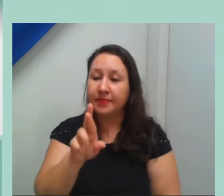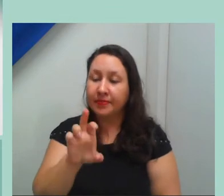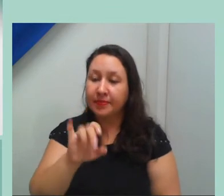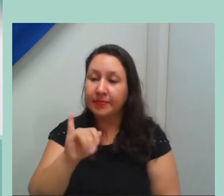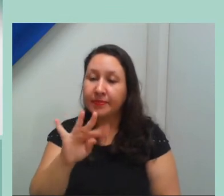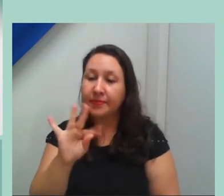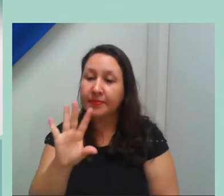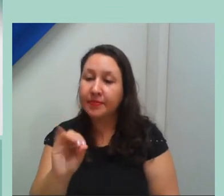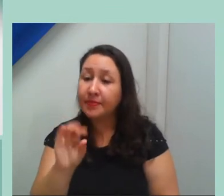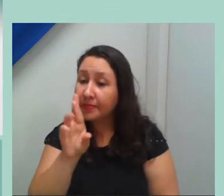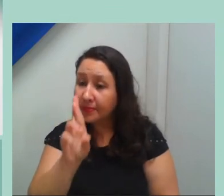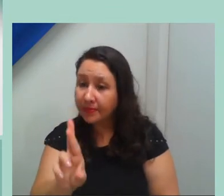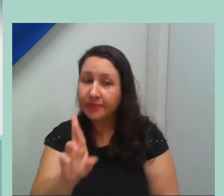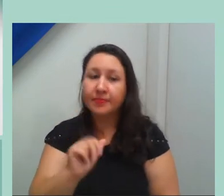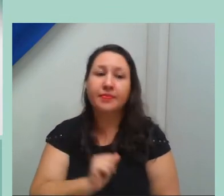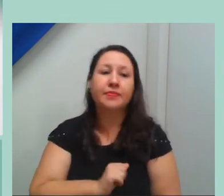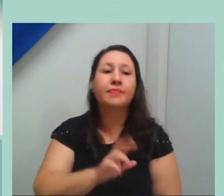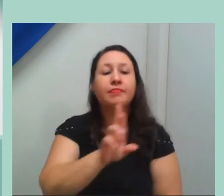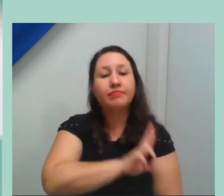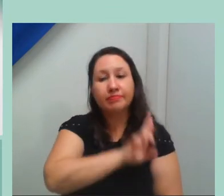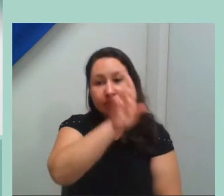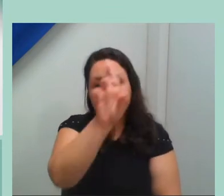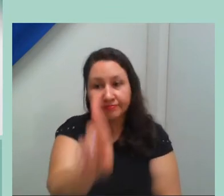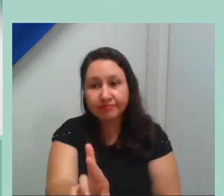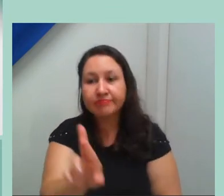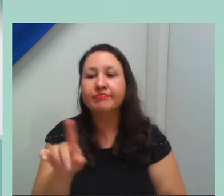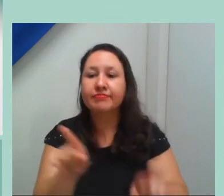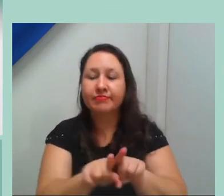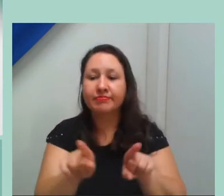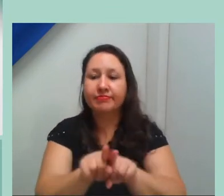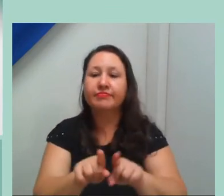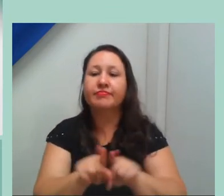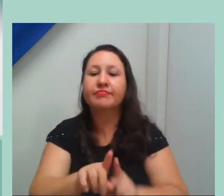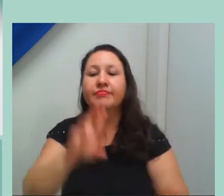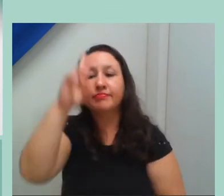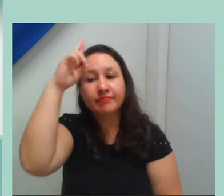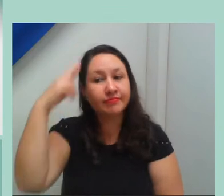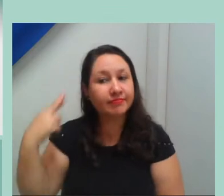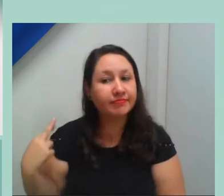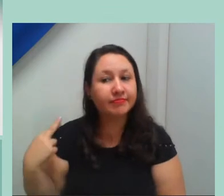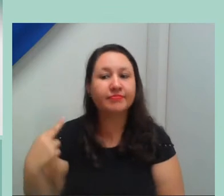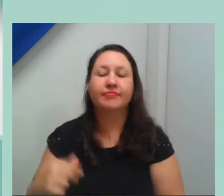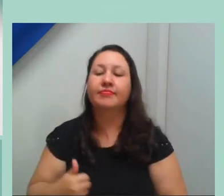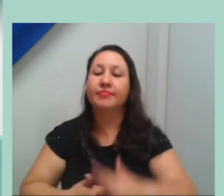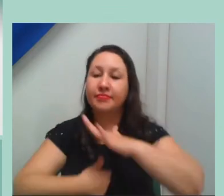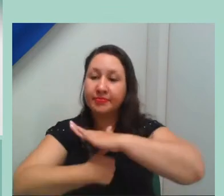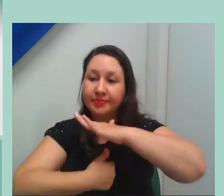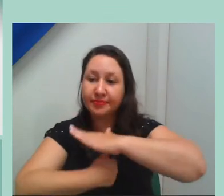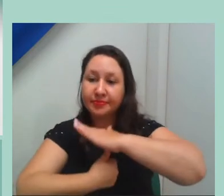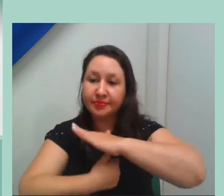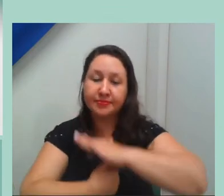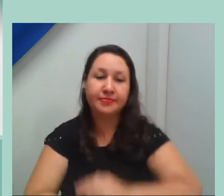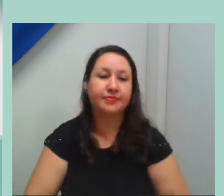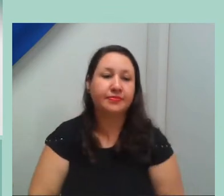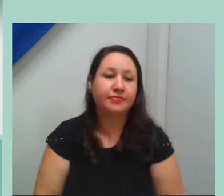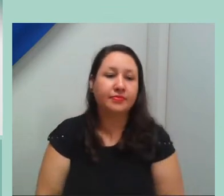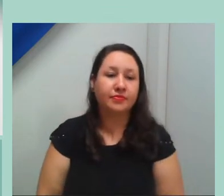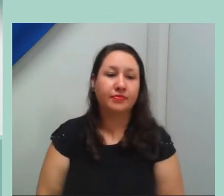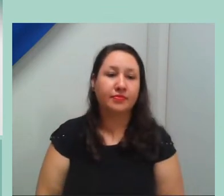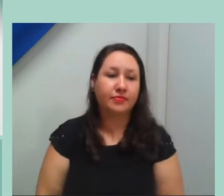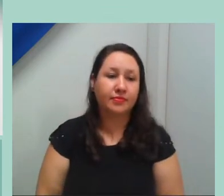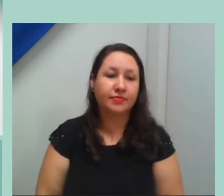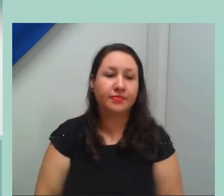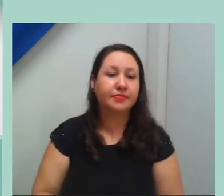neste ato, representando a reitora do Instituto Federal do Acre, professora Rosana Cavalcante dos Santos. Professor Ubiraci,